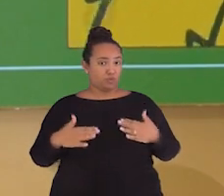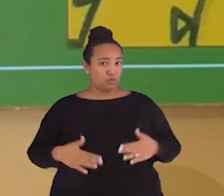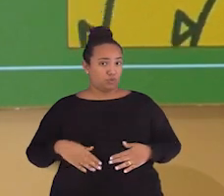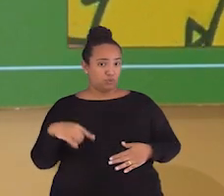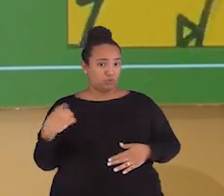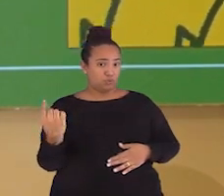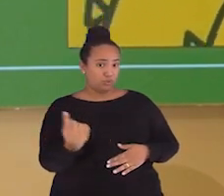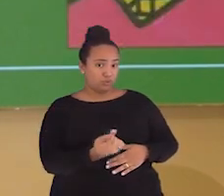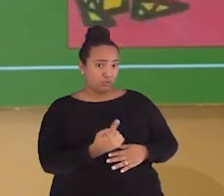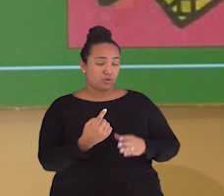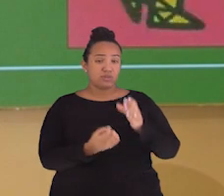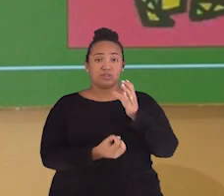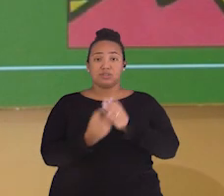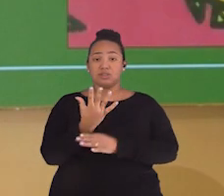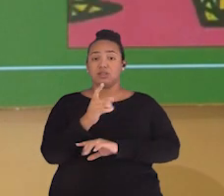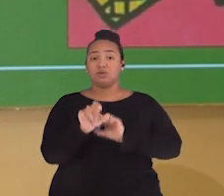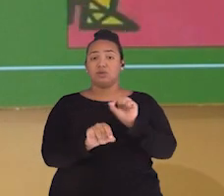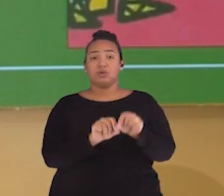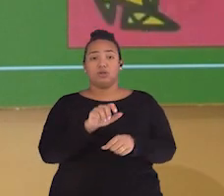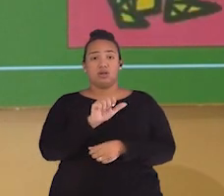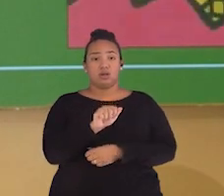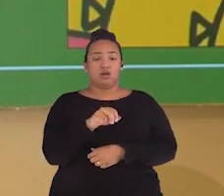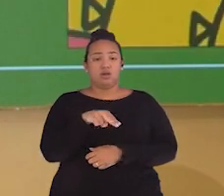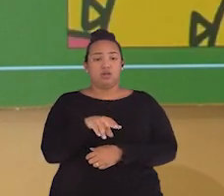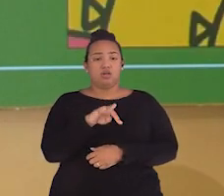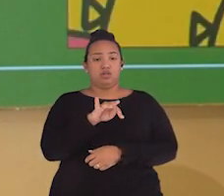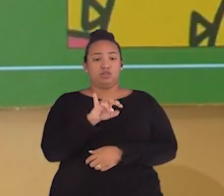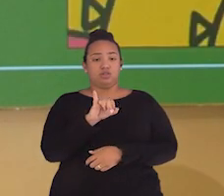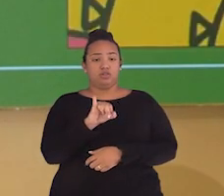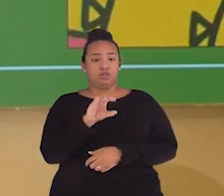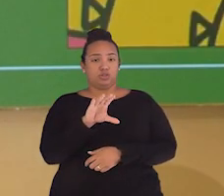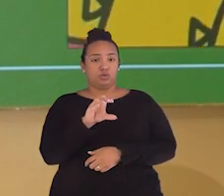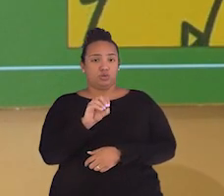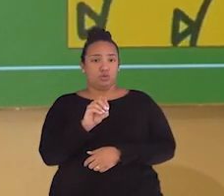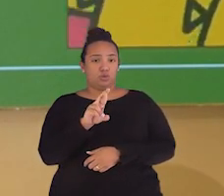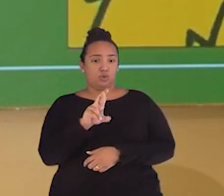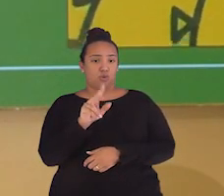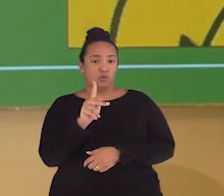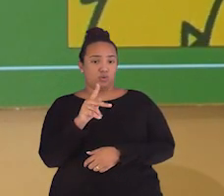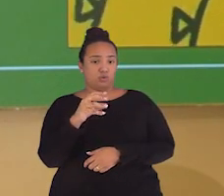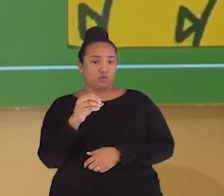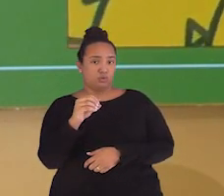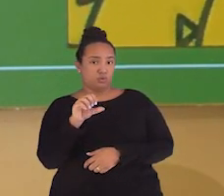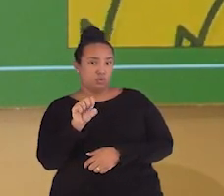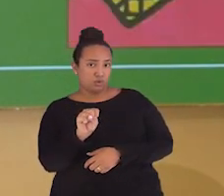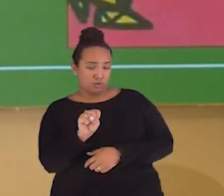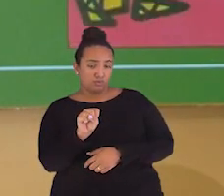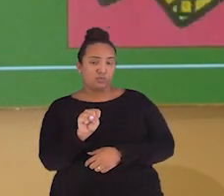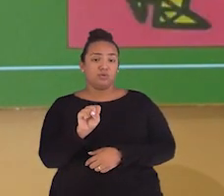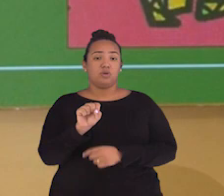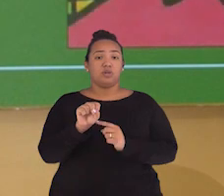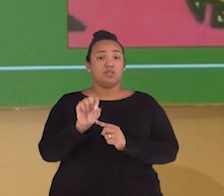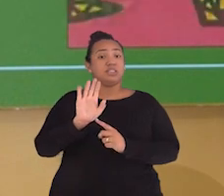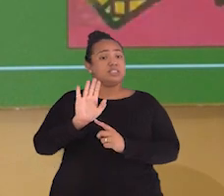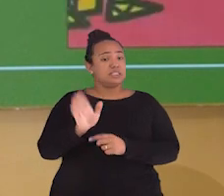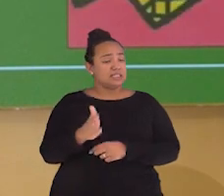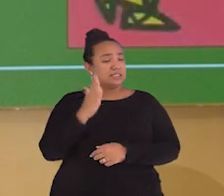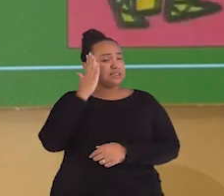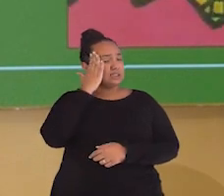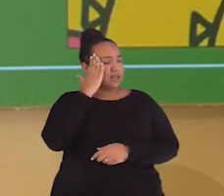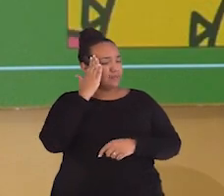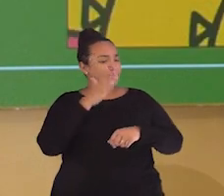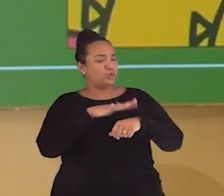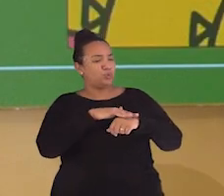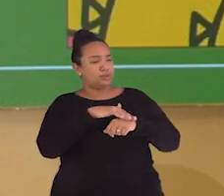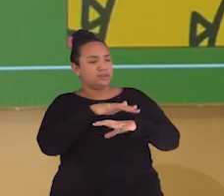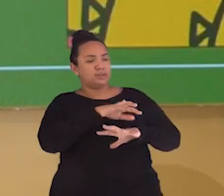organismo, são criados os anticorpos contra aquele invasor. Os anticorpos já sabem